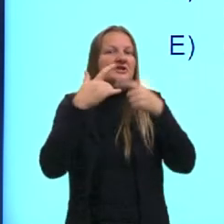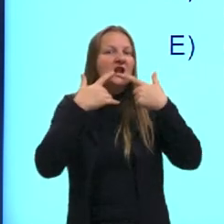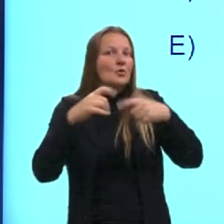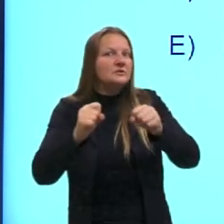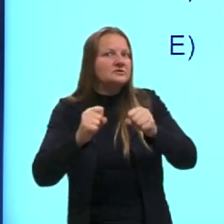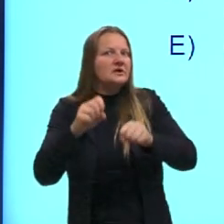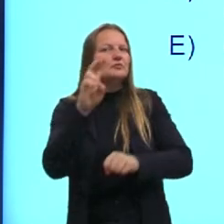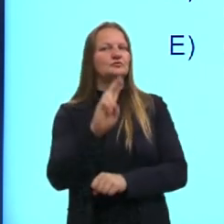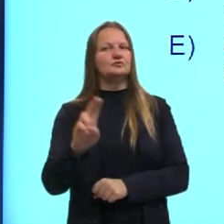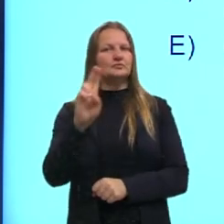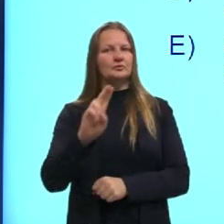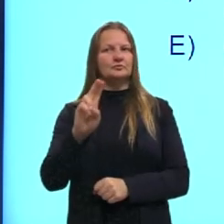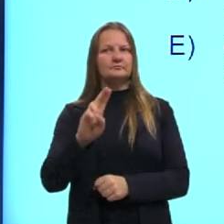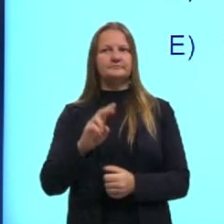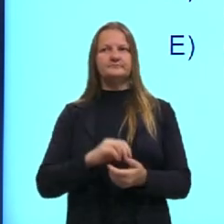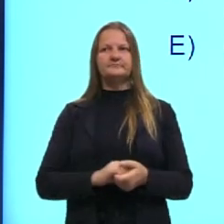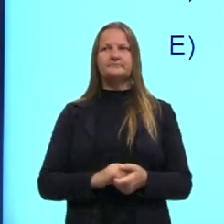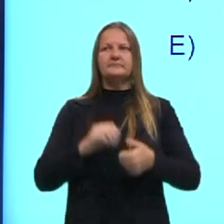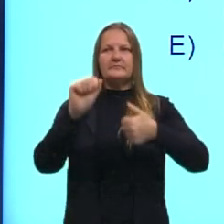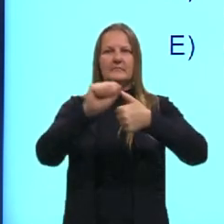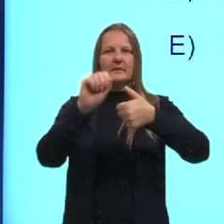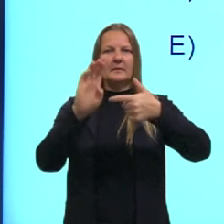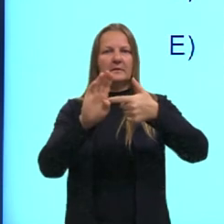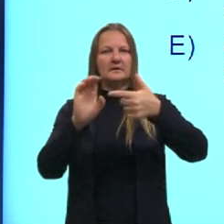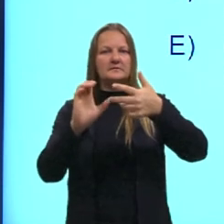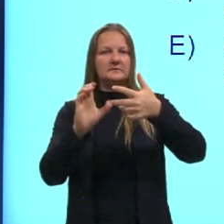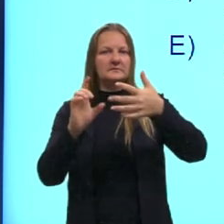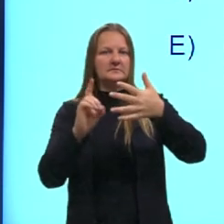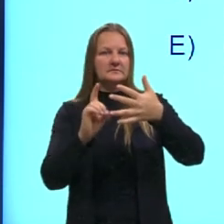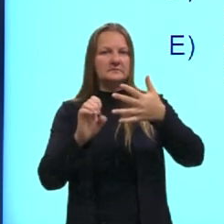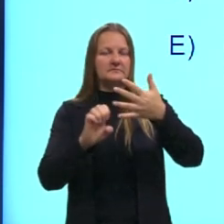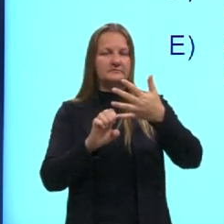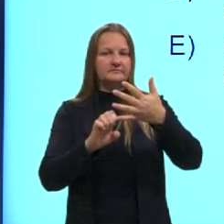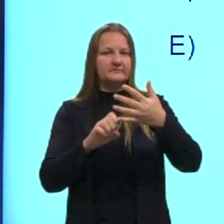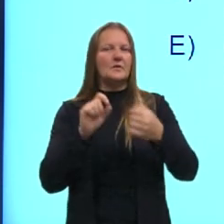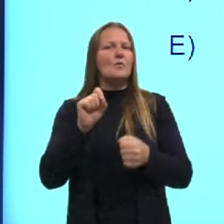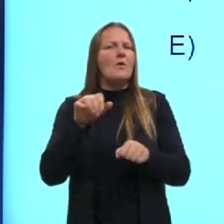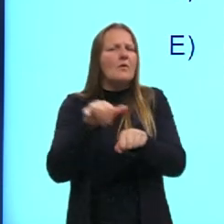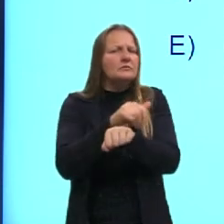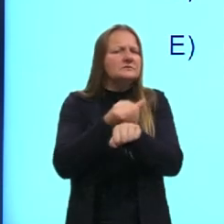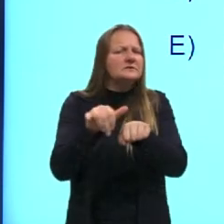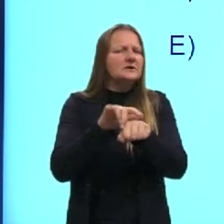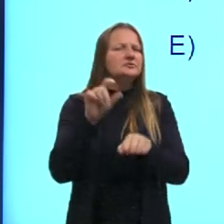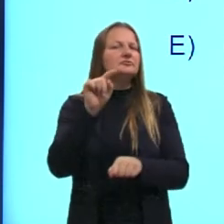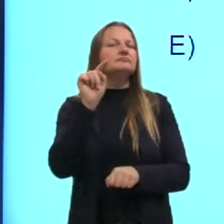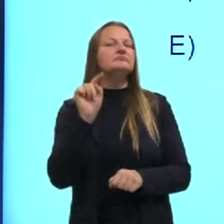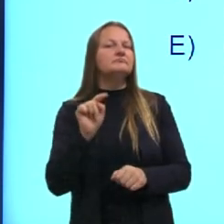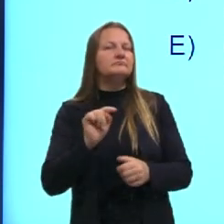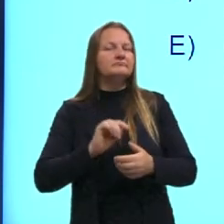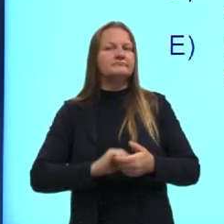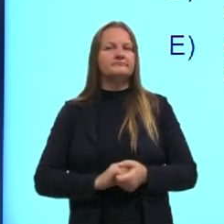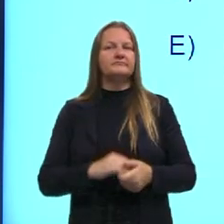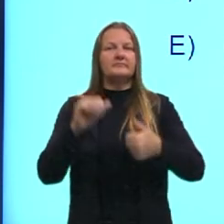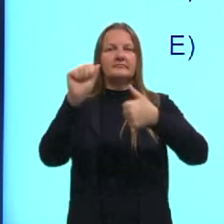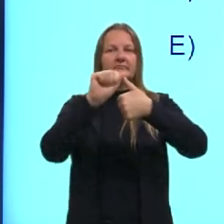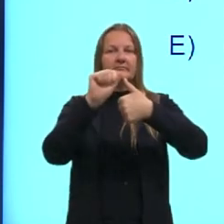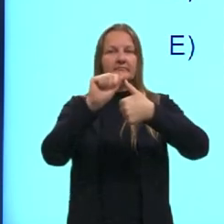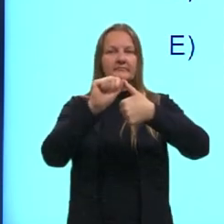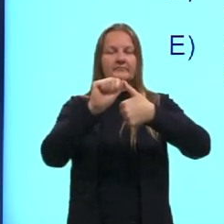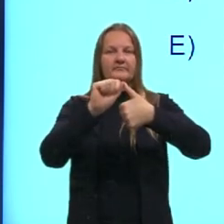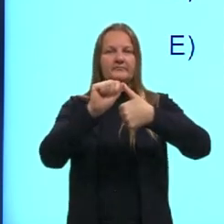crônica vai utilizar para que a progressão, para que a continuidade do texto funcione? letra A